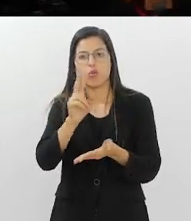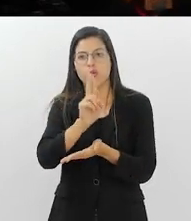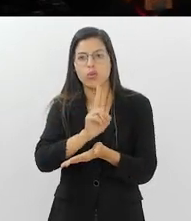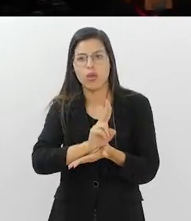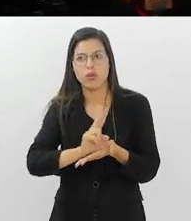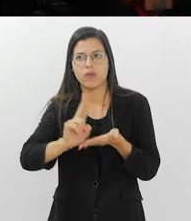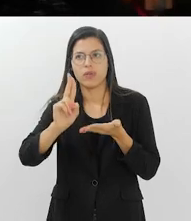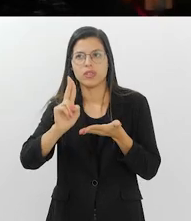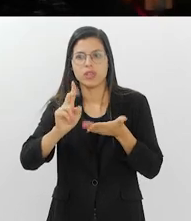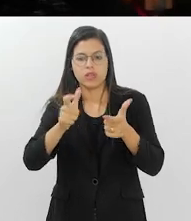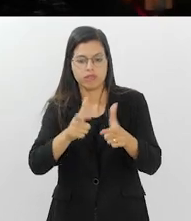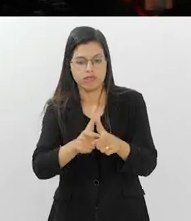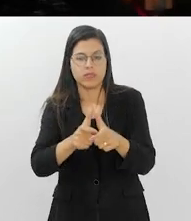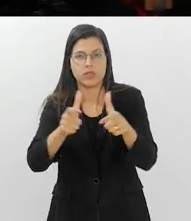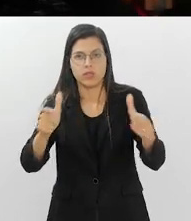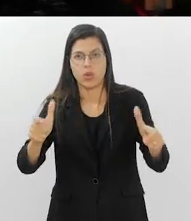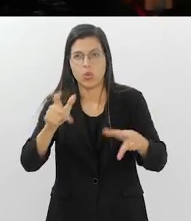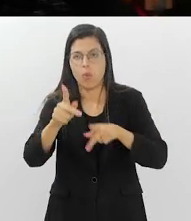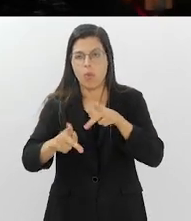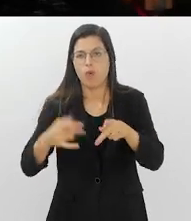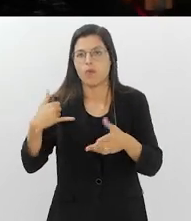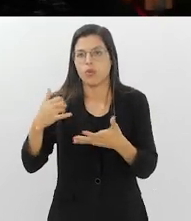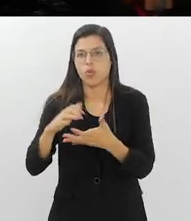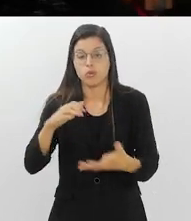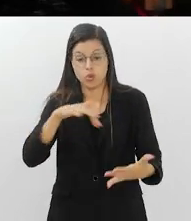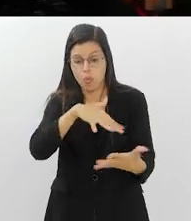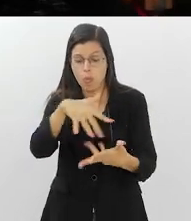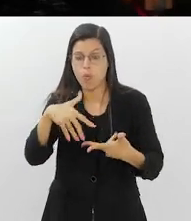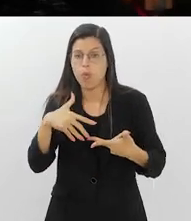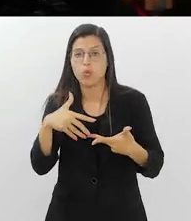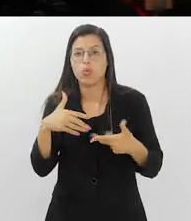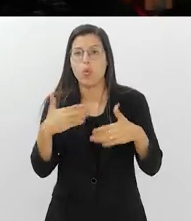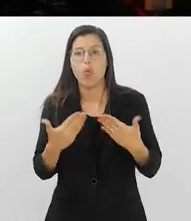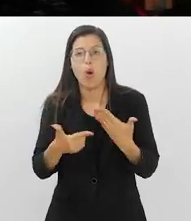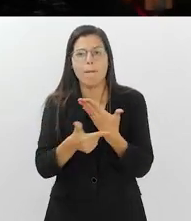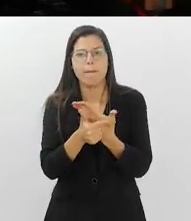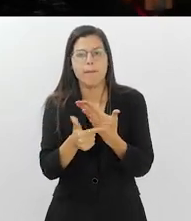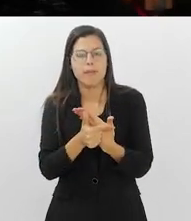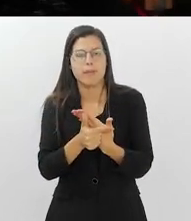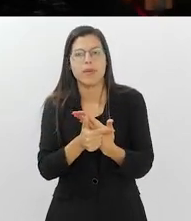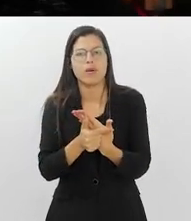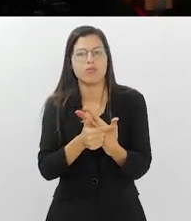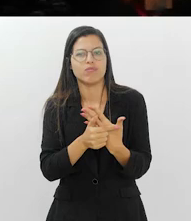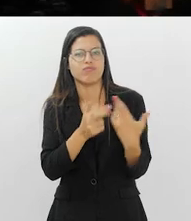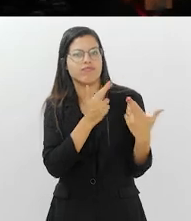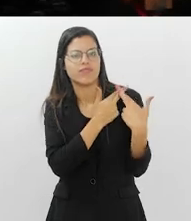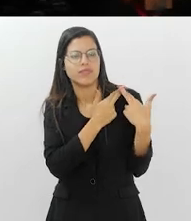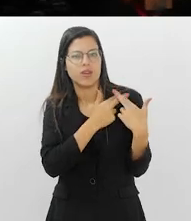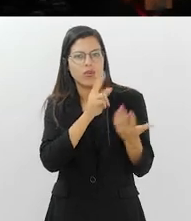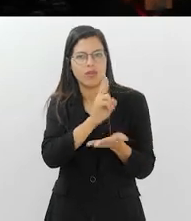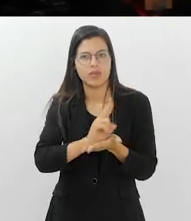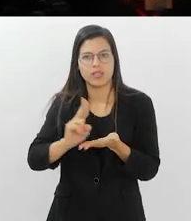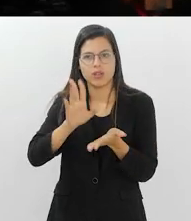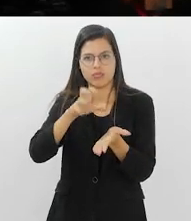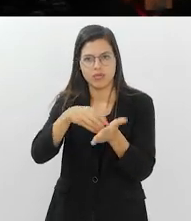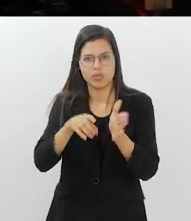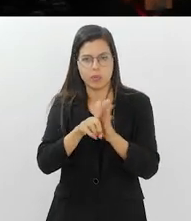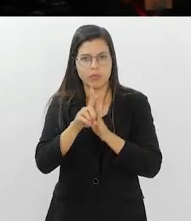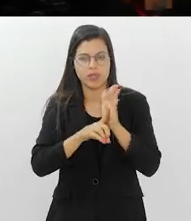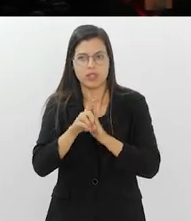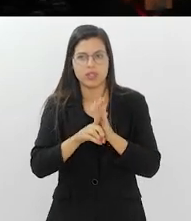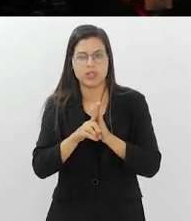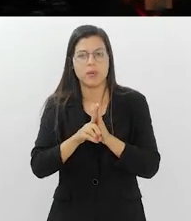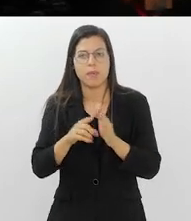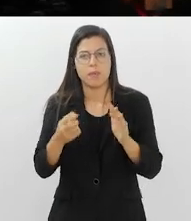crescimento da população idosa no Brasil e no mundo, como é que você vê o papel das universidades e os centros de pesquisa na promoção de